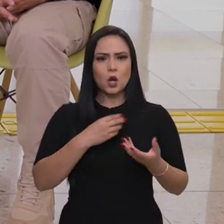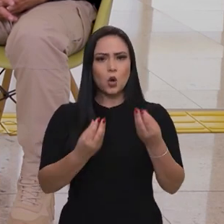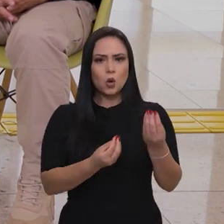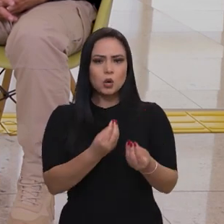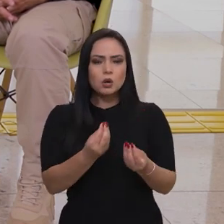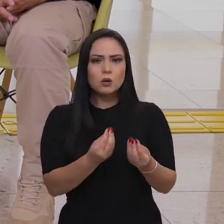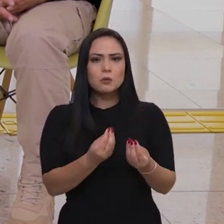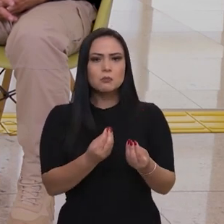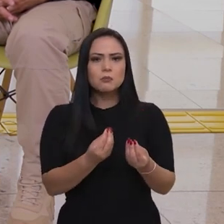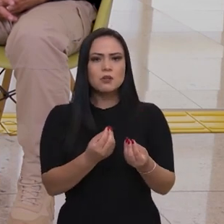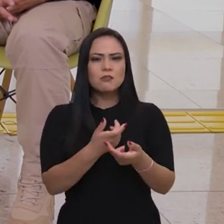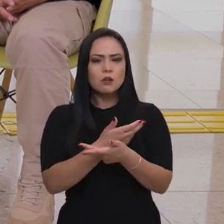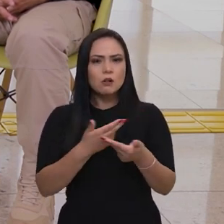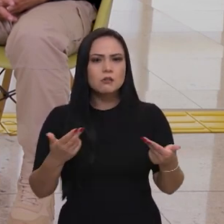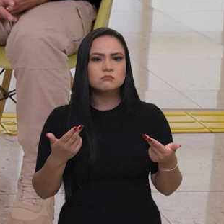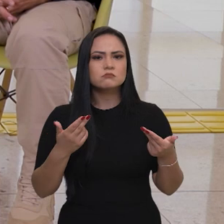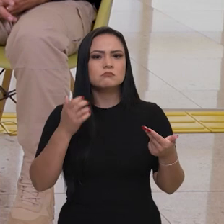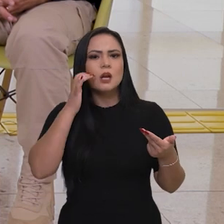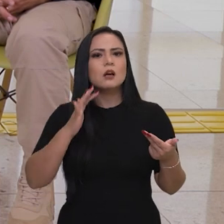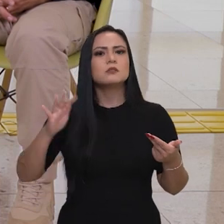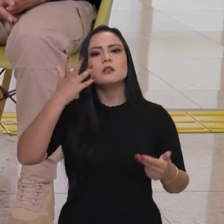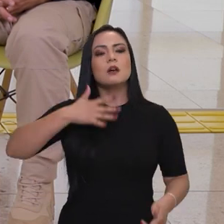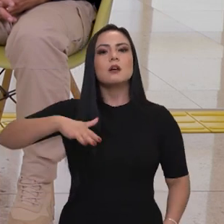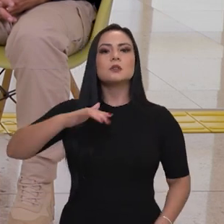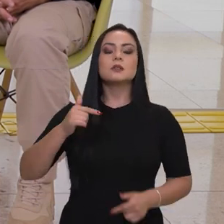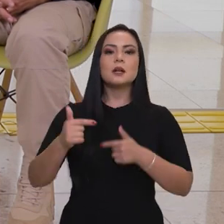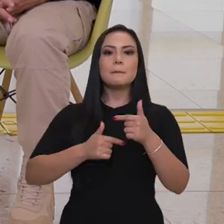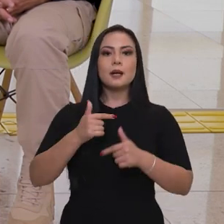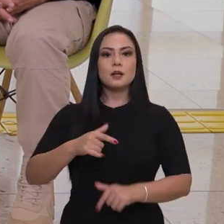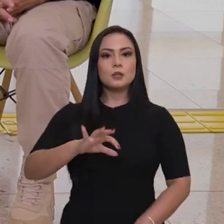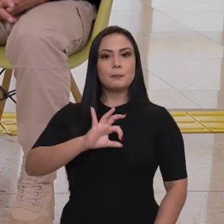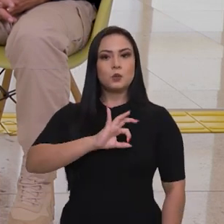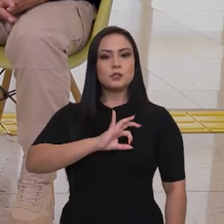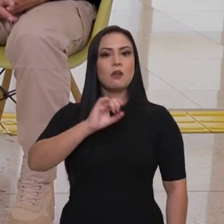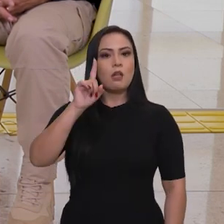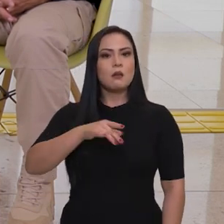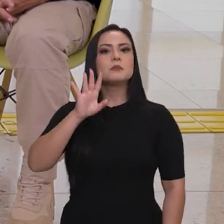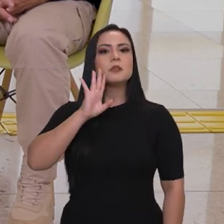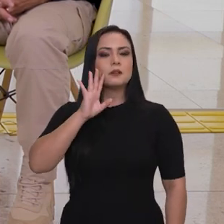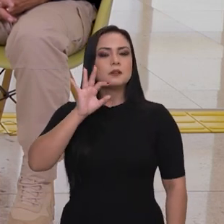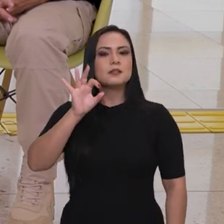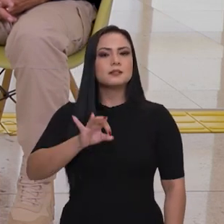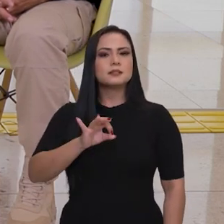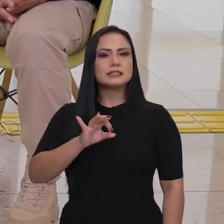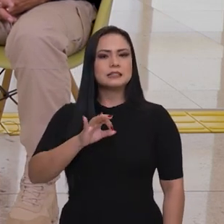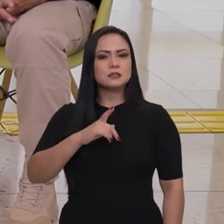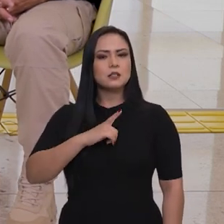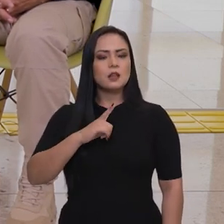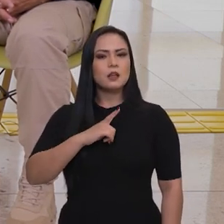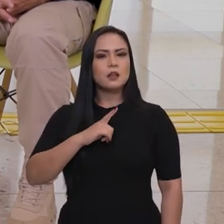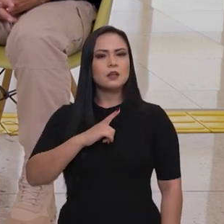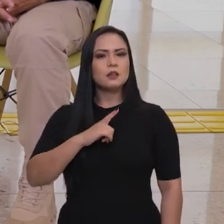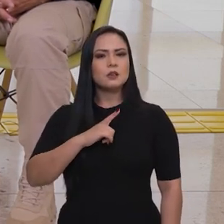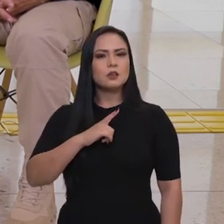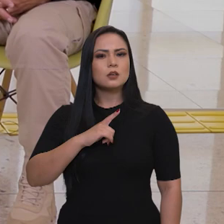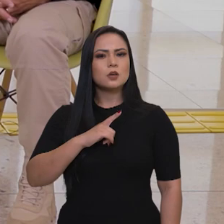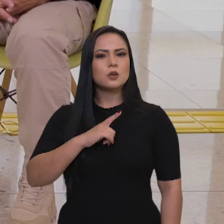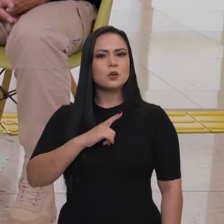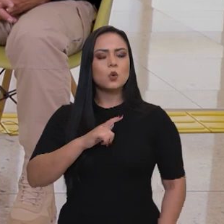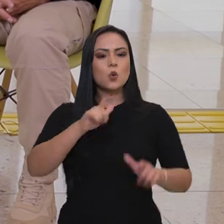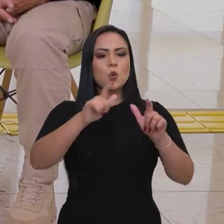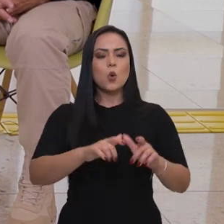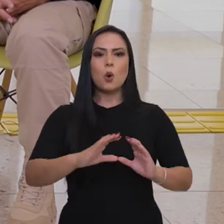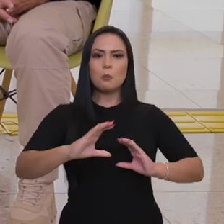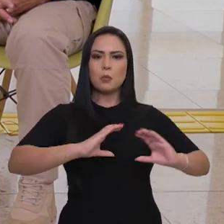imaginário das crianças o trabalho da polícia é muito bacana, né? Existe um canal também de comunicação para as escolas entrarem em